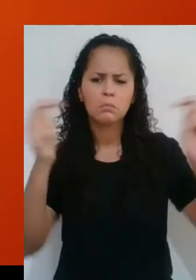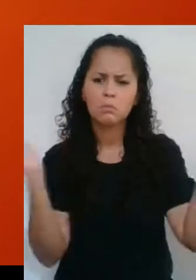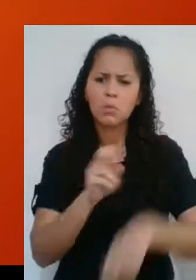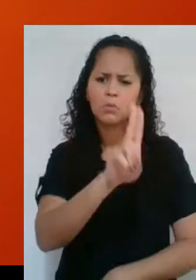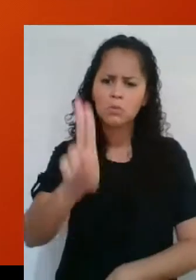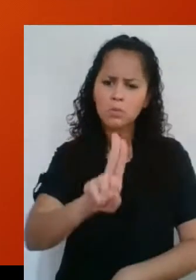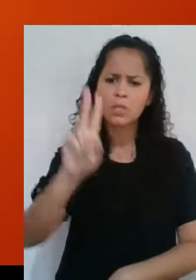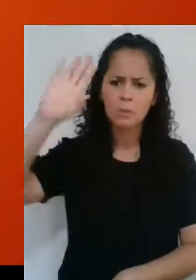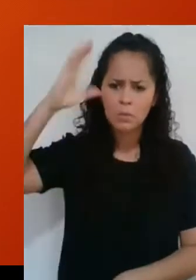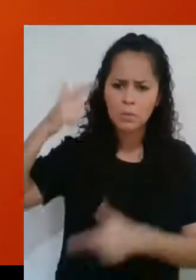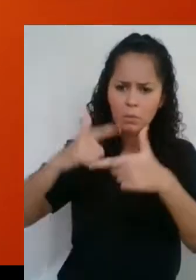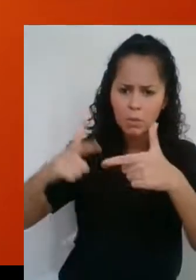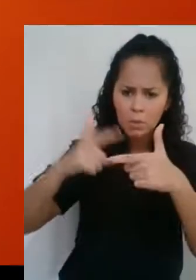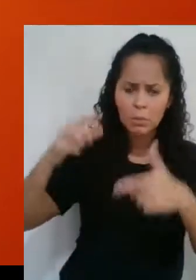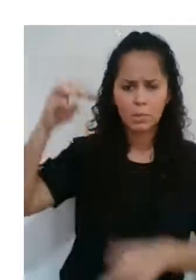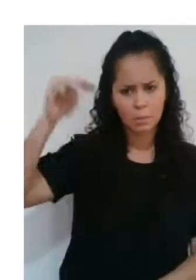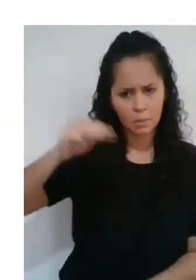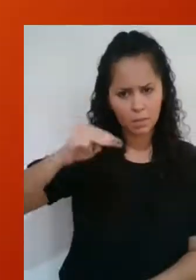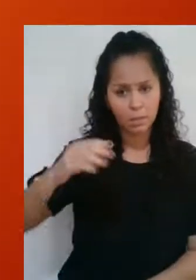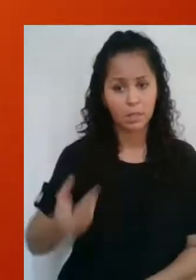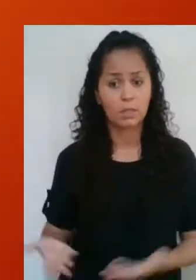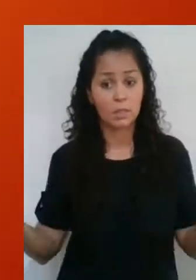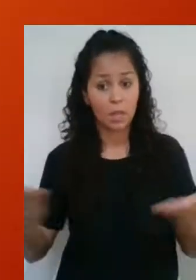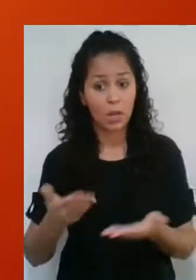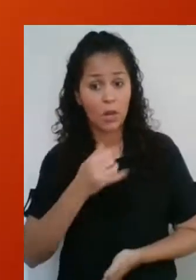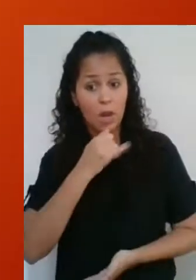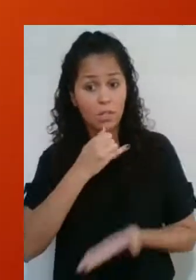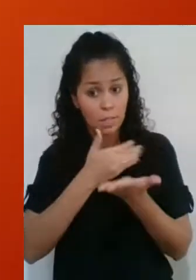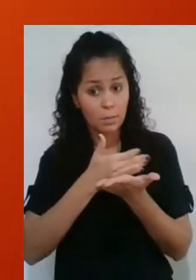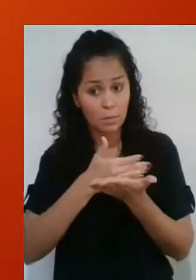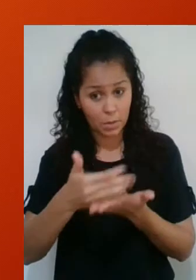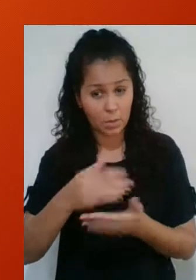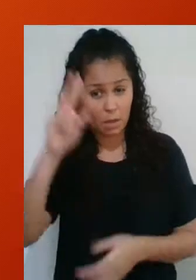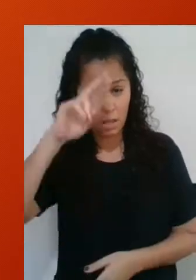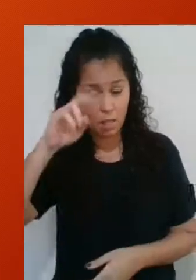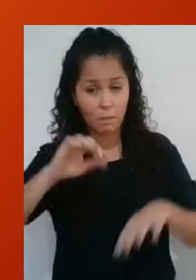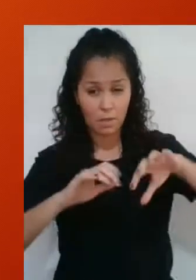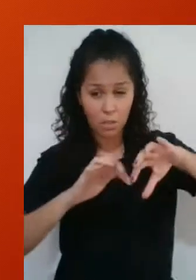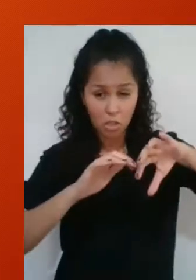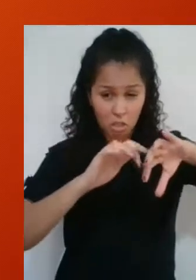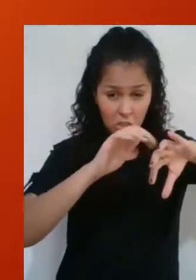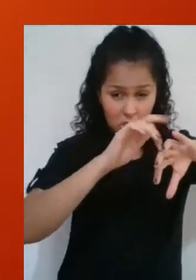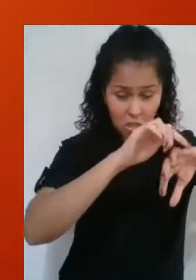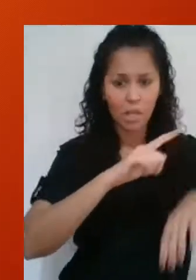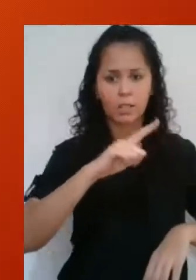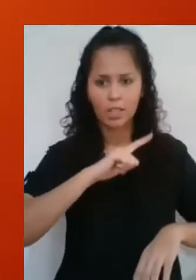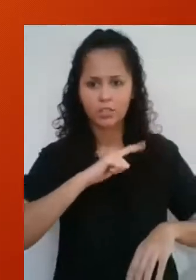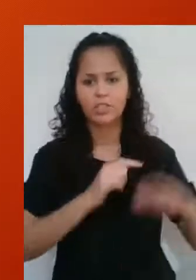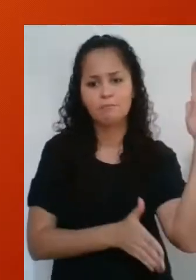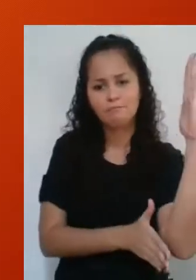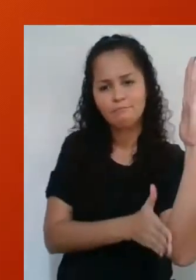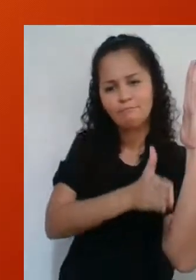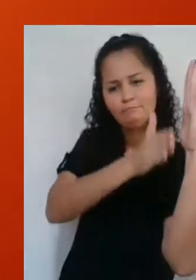podem ser aplicadas para resolver problemas. Voltemos ao exemplo inicial, em que tínhamos uma escada apoiada em uma